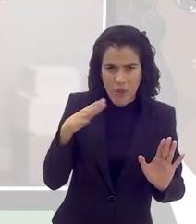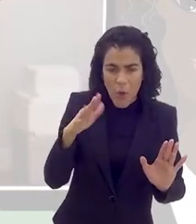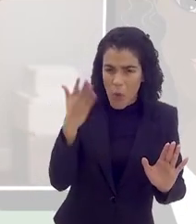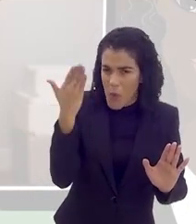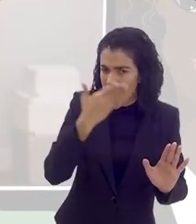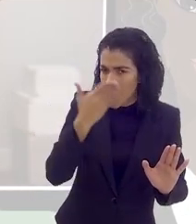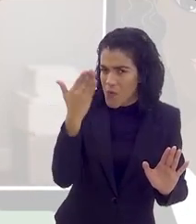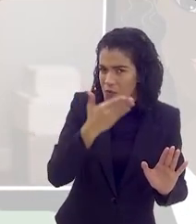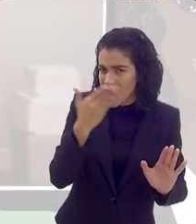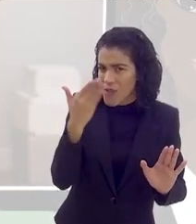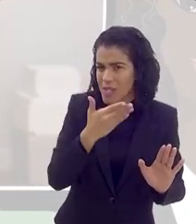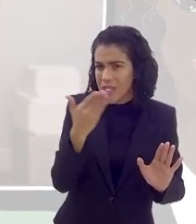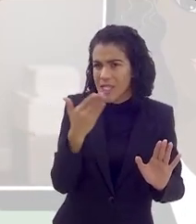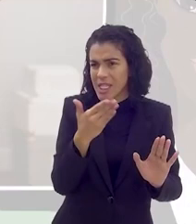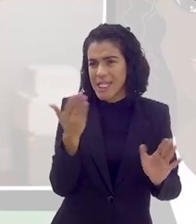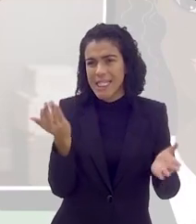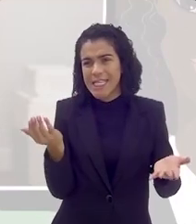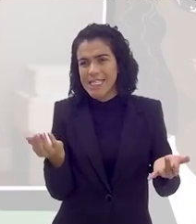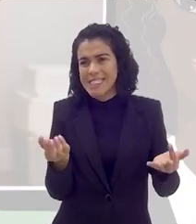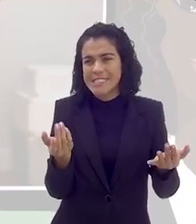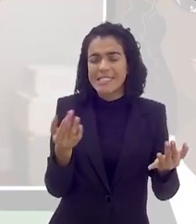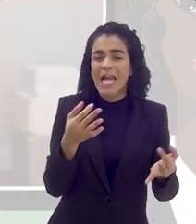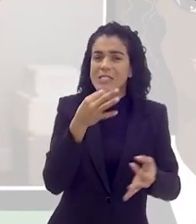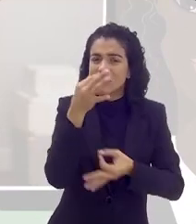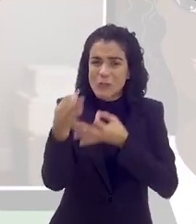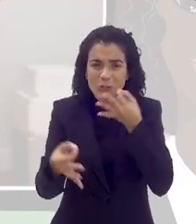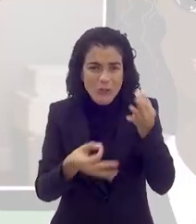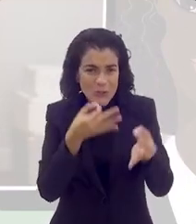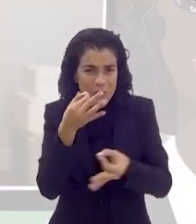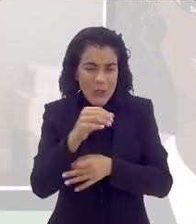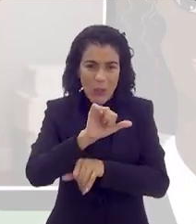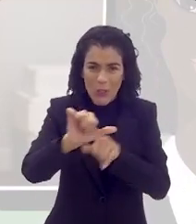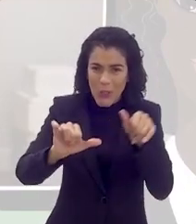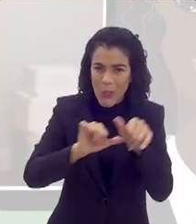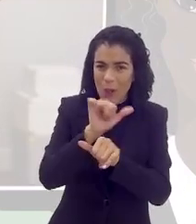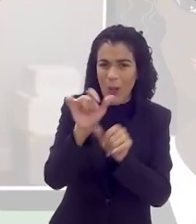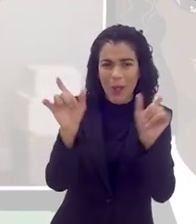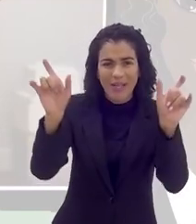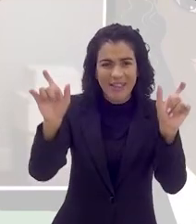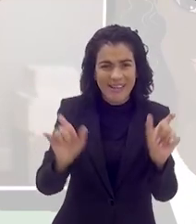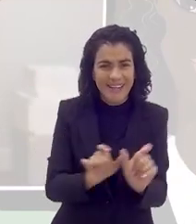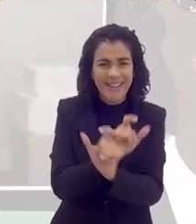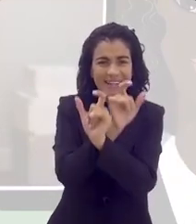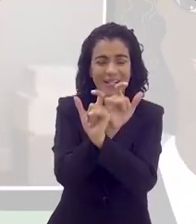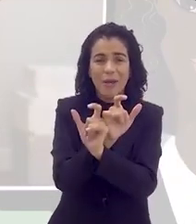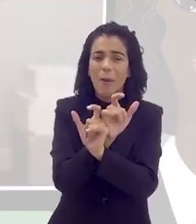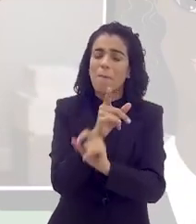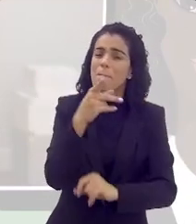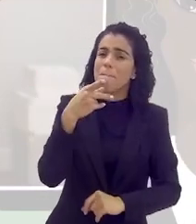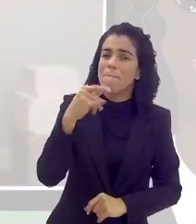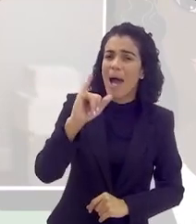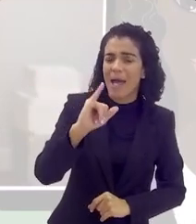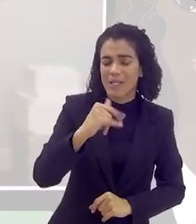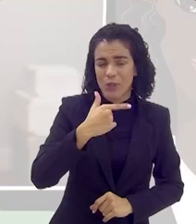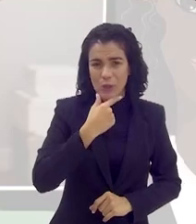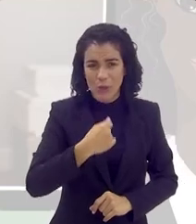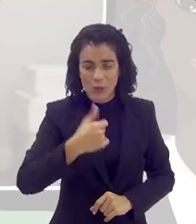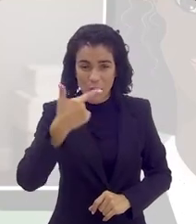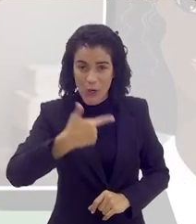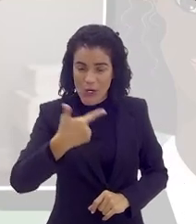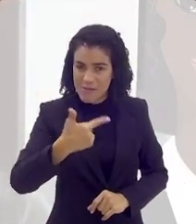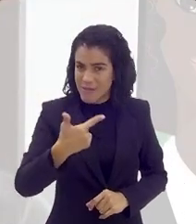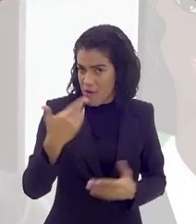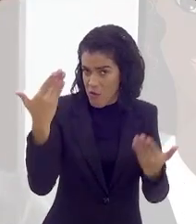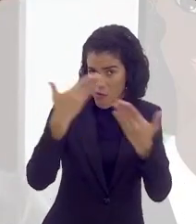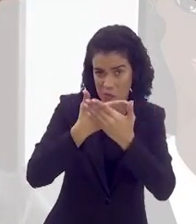não vi um, um, essa, essa, essa sugestão de troca de palavras, digamos assim, pro padrasto, bom